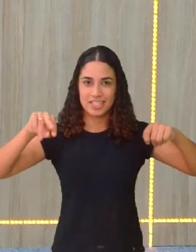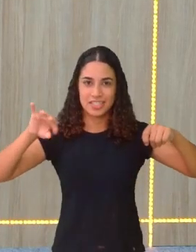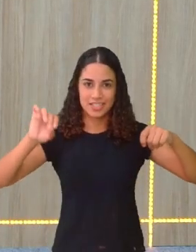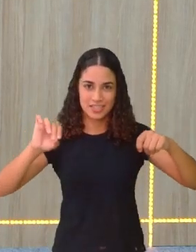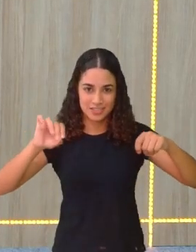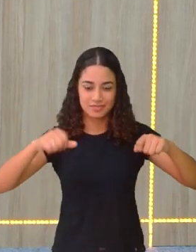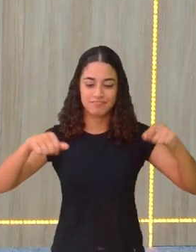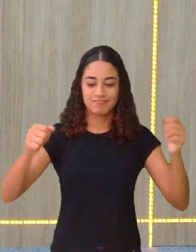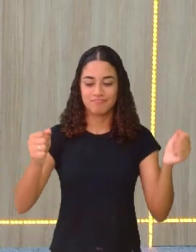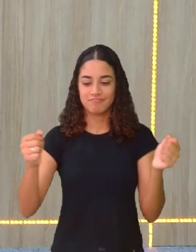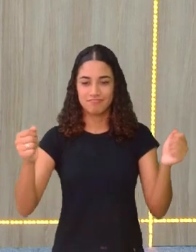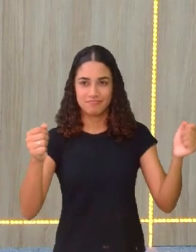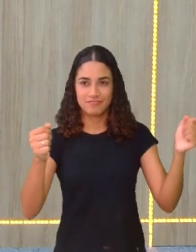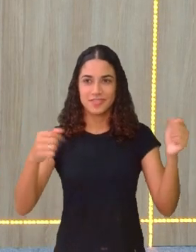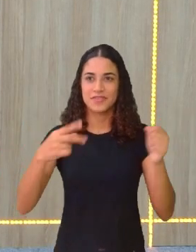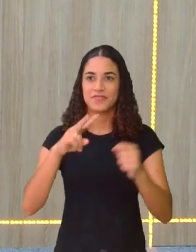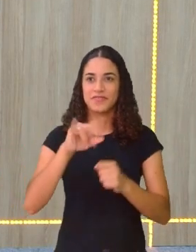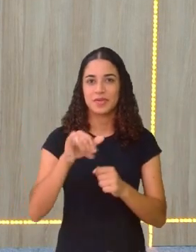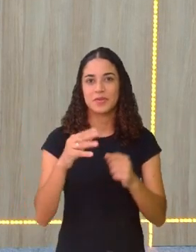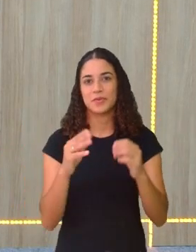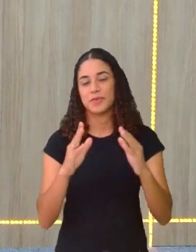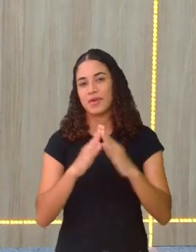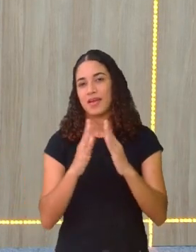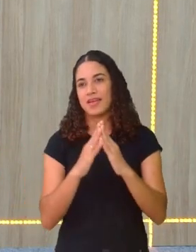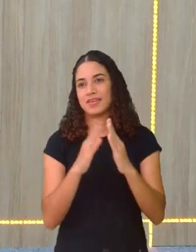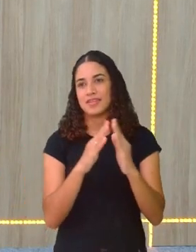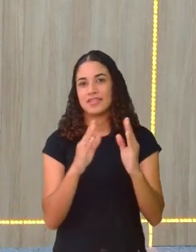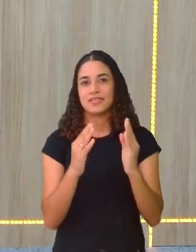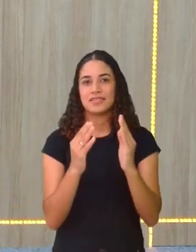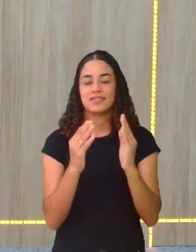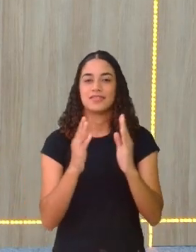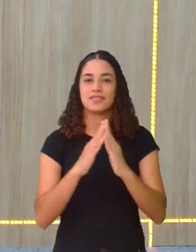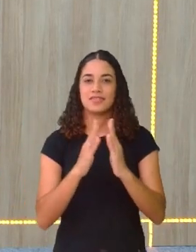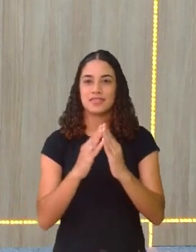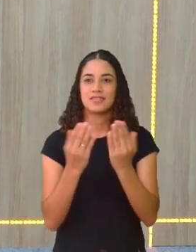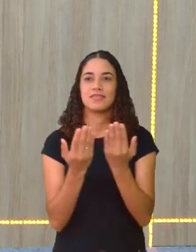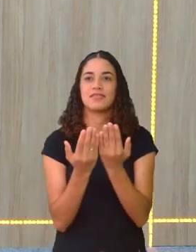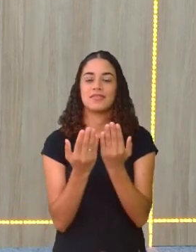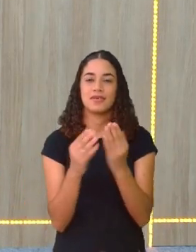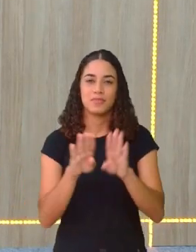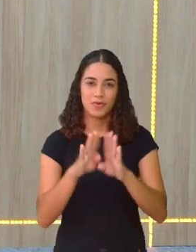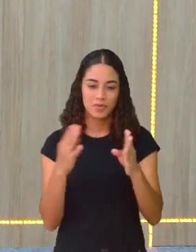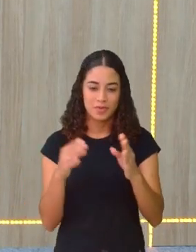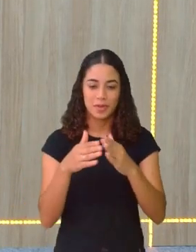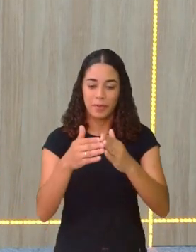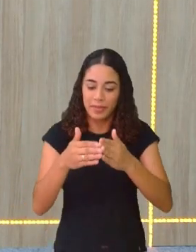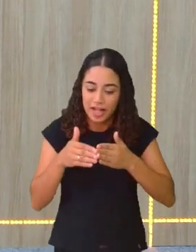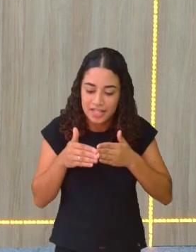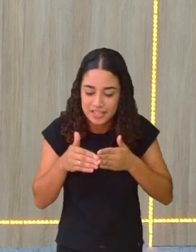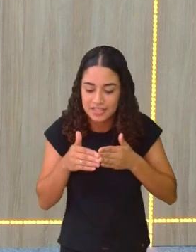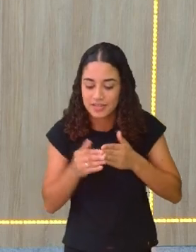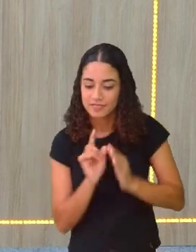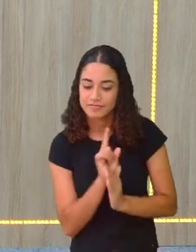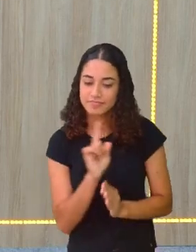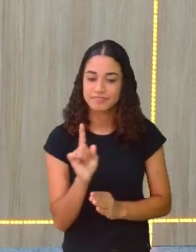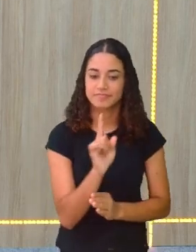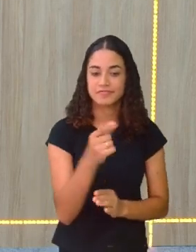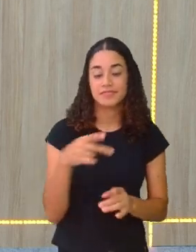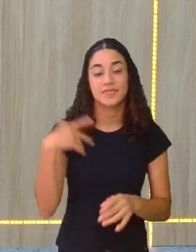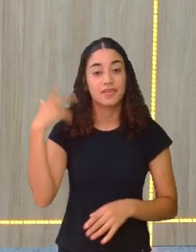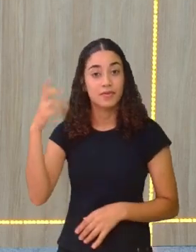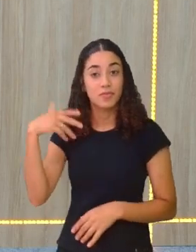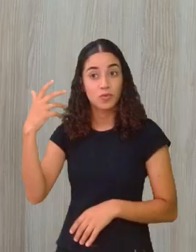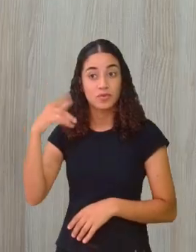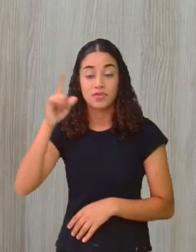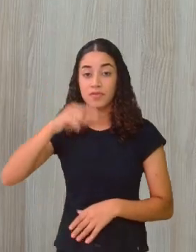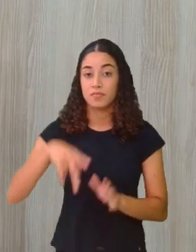Então, as pessoas vão para a porta da casa, né? Pedir a licença para entrar. Cantando músicas religiosas.